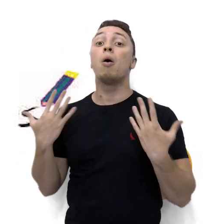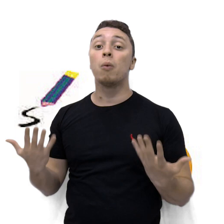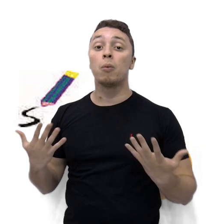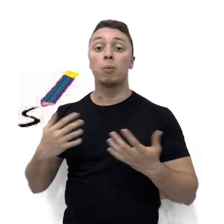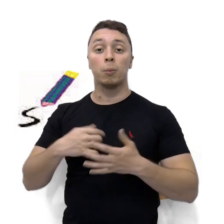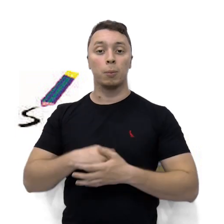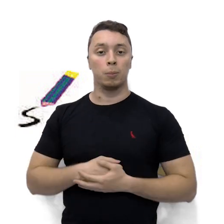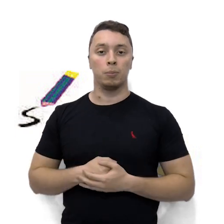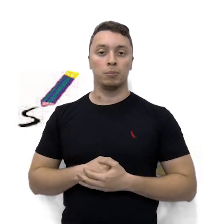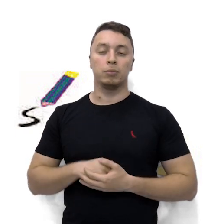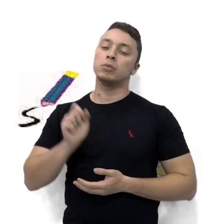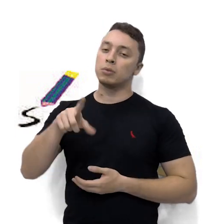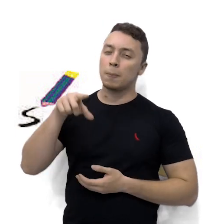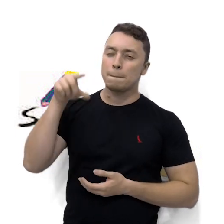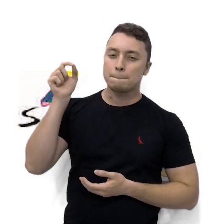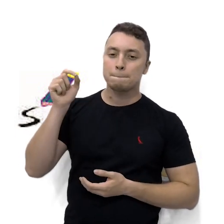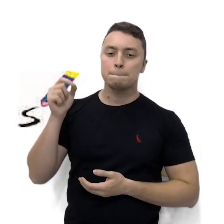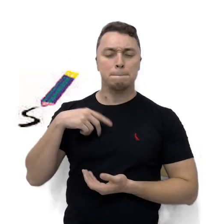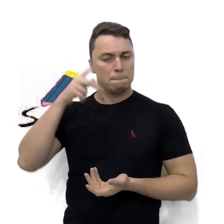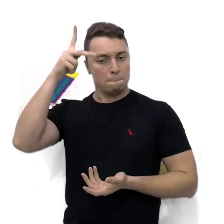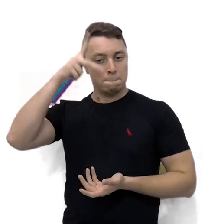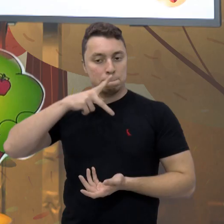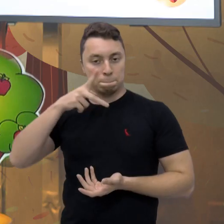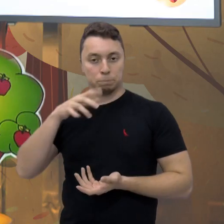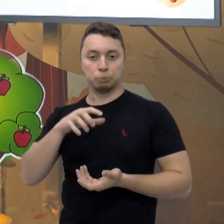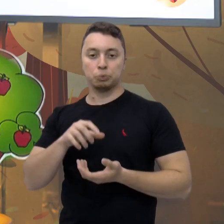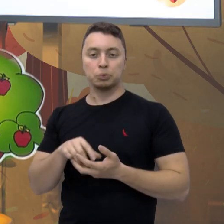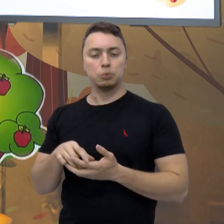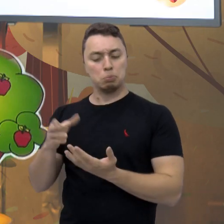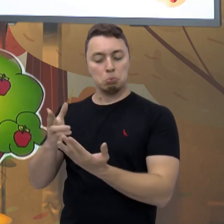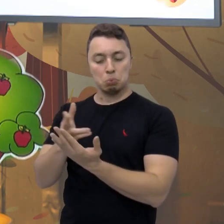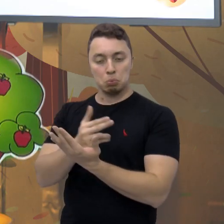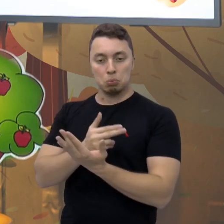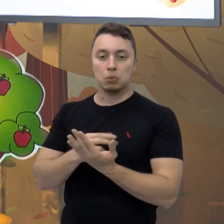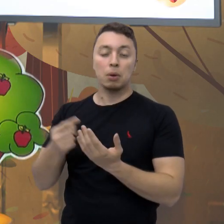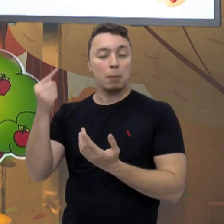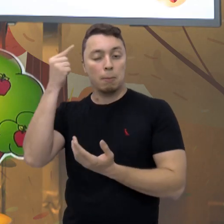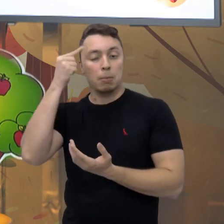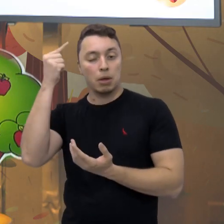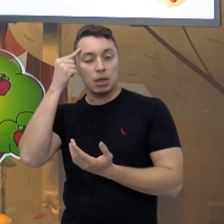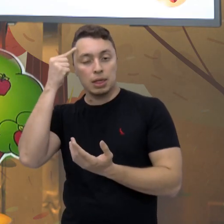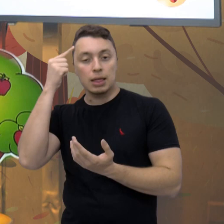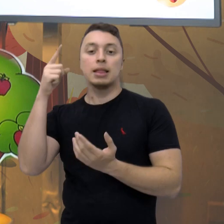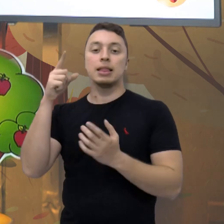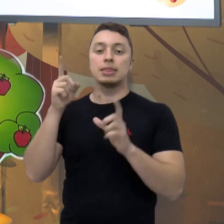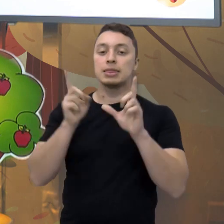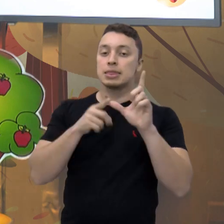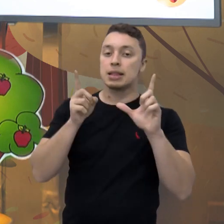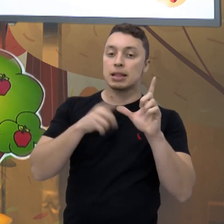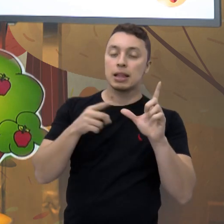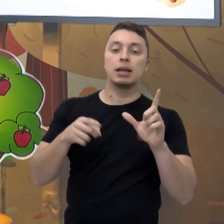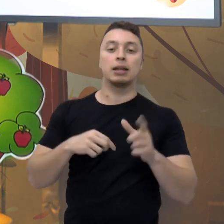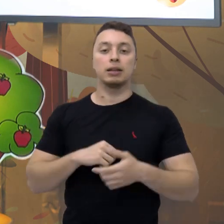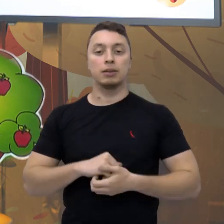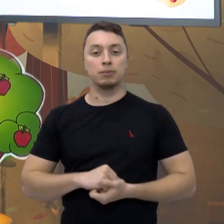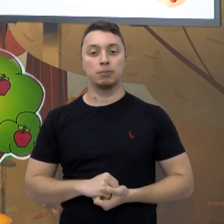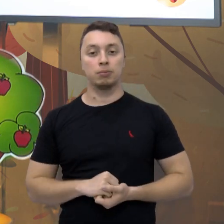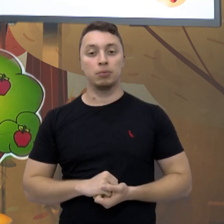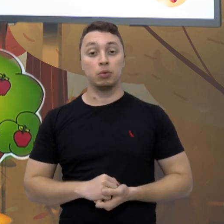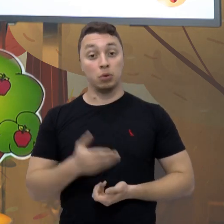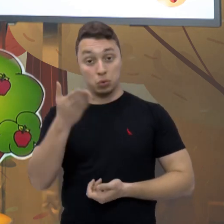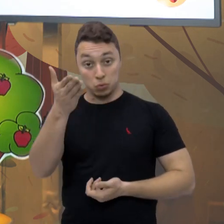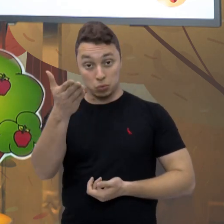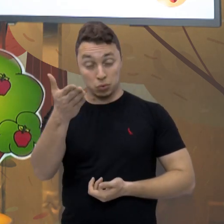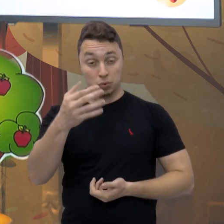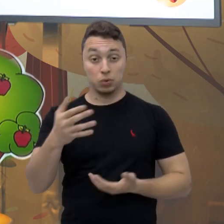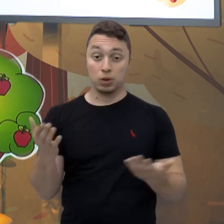escolhidas. Faça do jeito que você souber, pensando nas letras e no seu som. Vejam só. Você